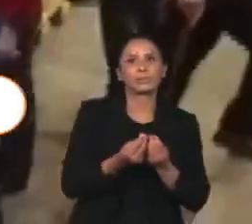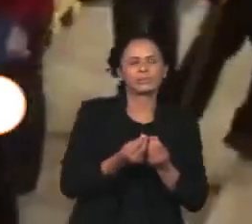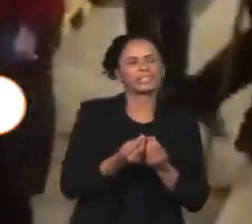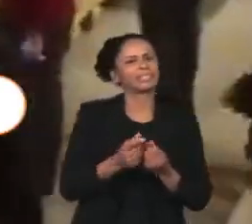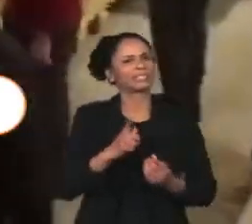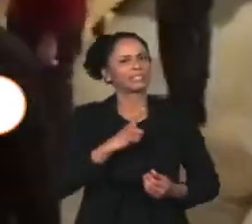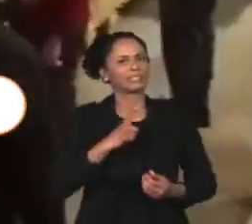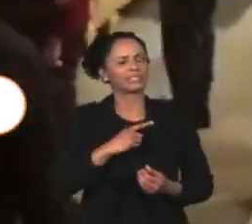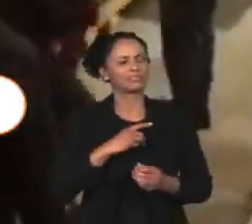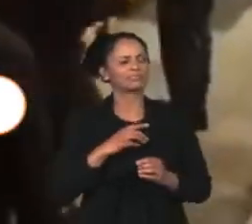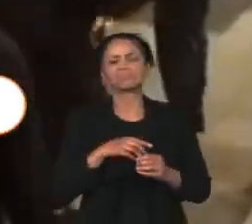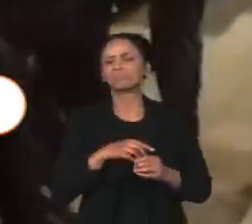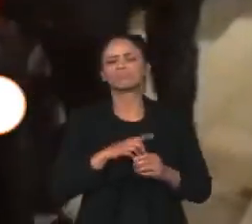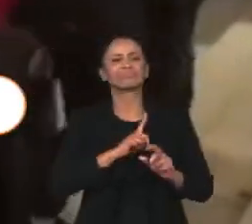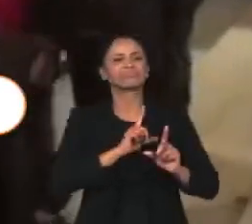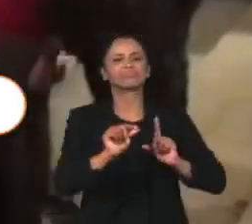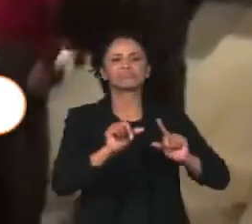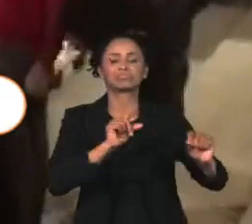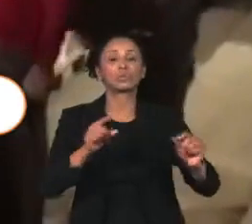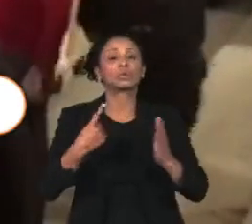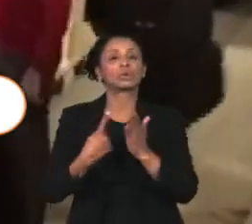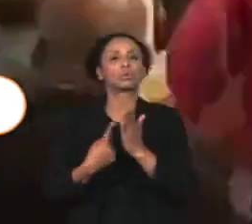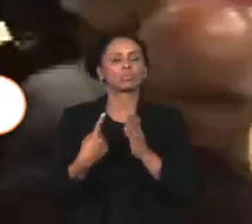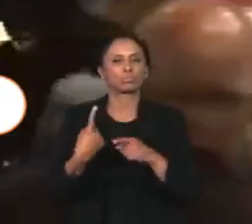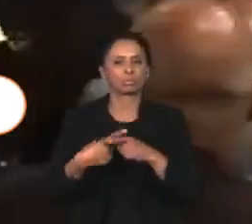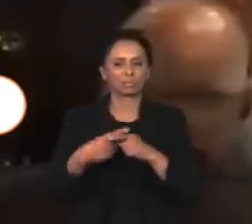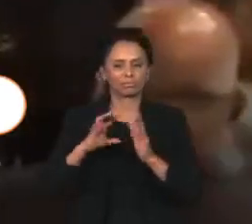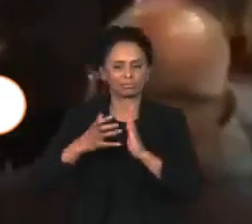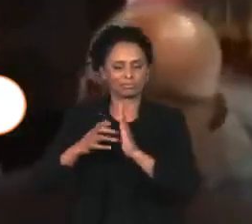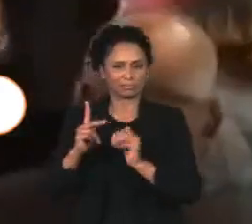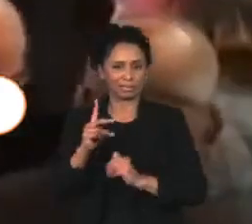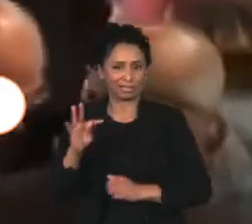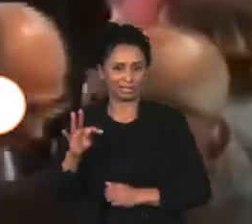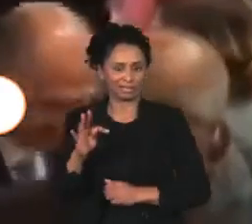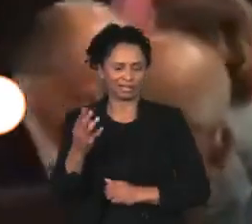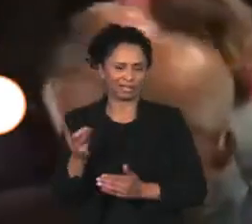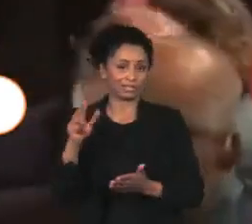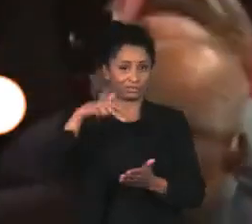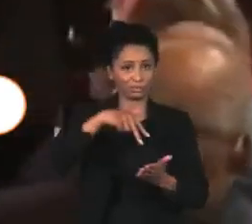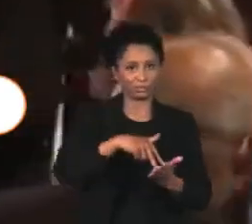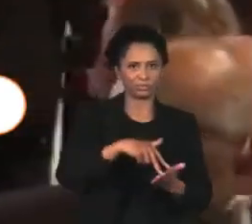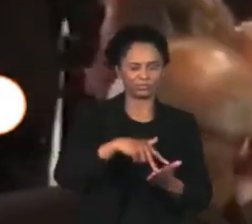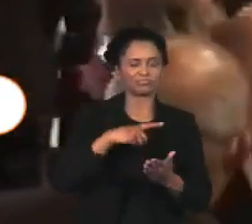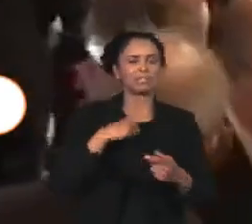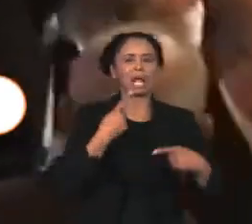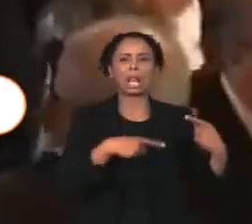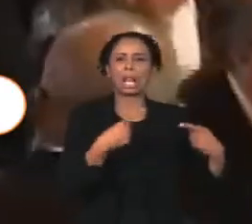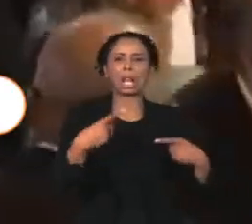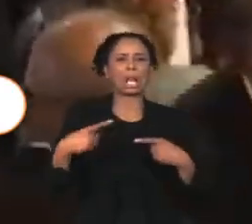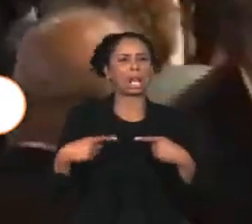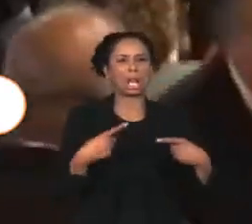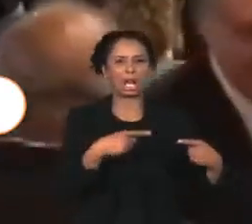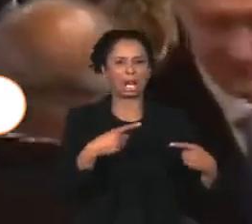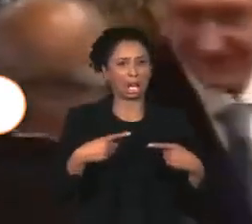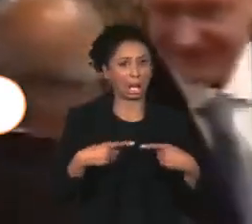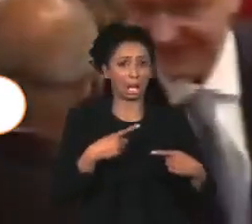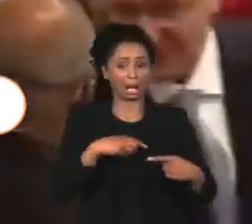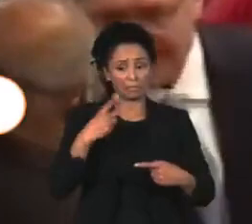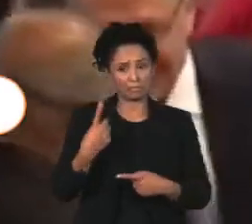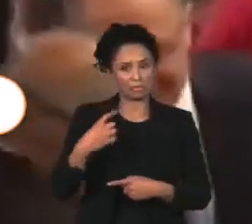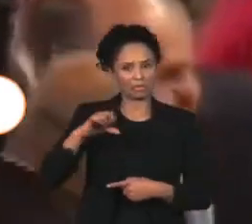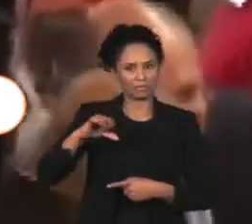o recinto assim que o petista chegou. O político e o clérigo tiveram desentendimento na década de 1990,